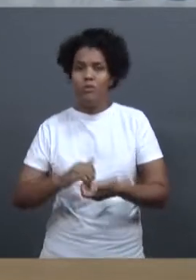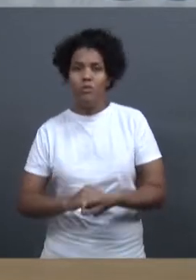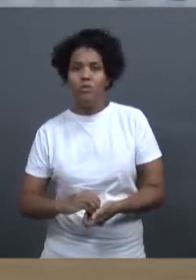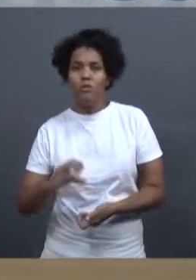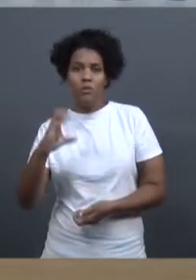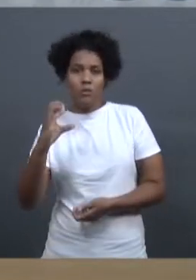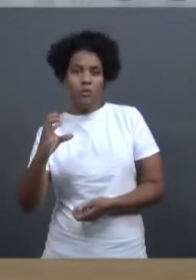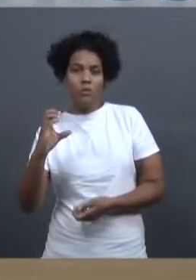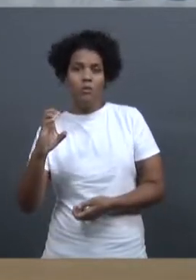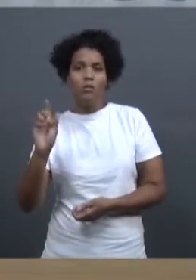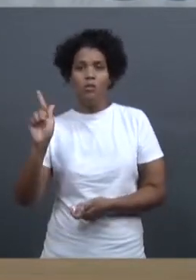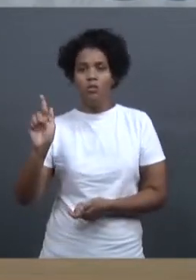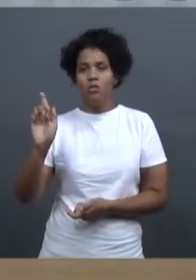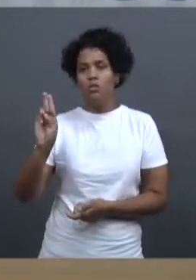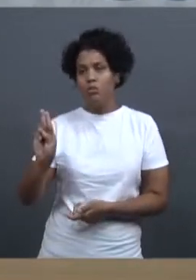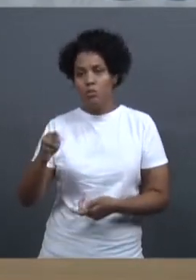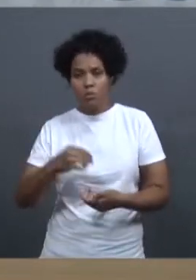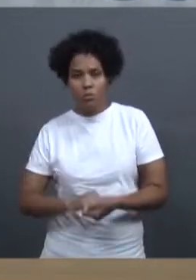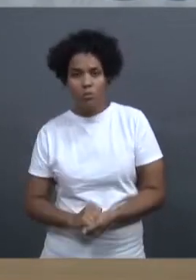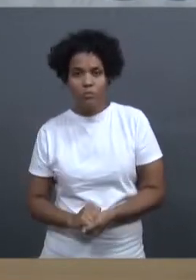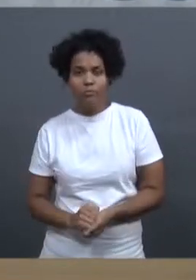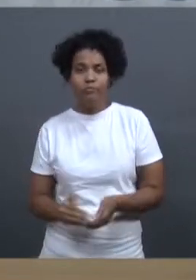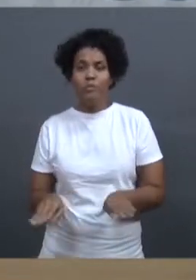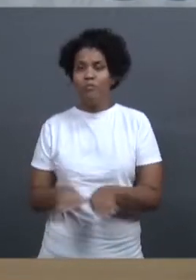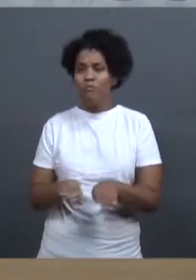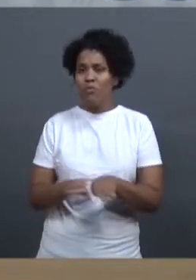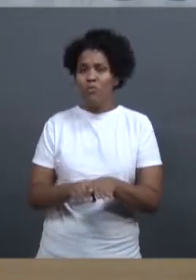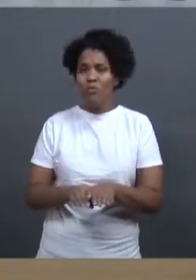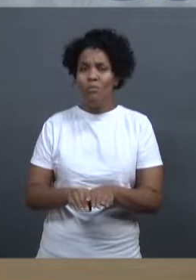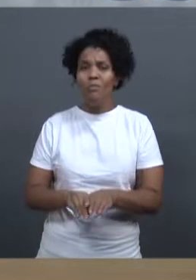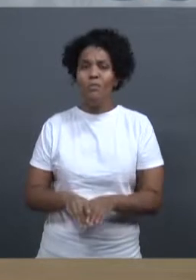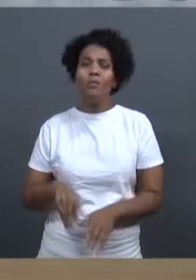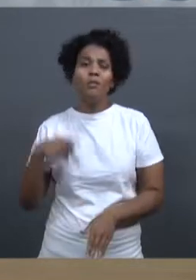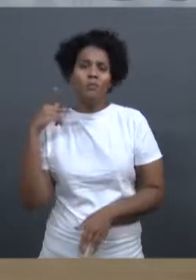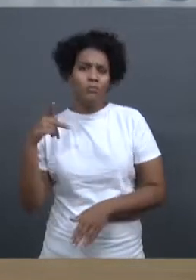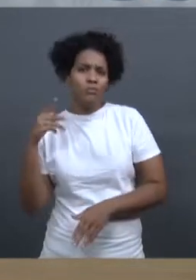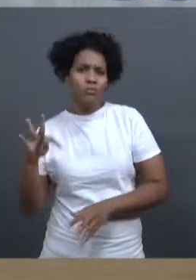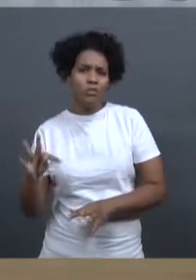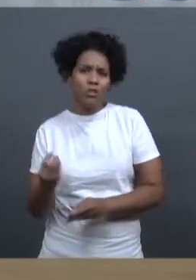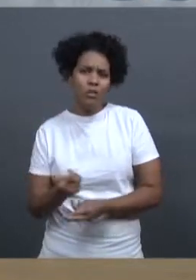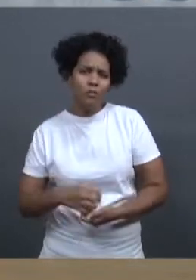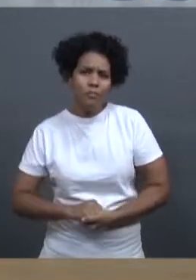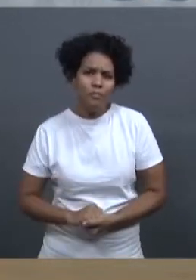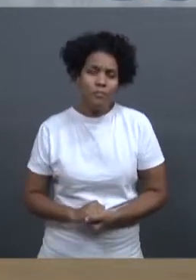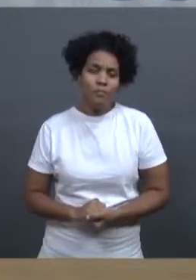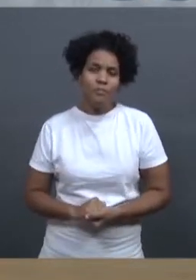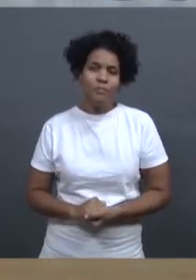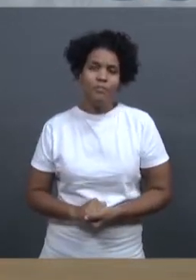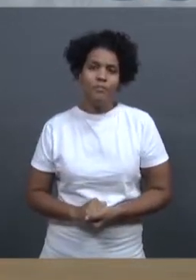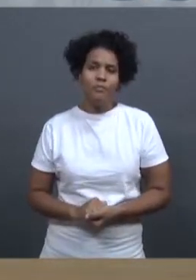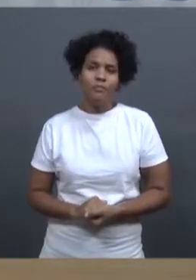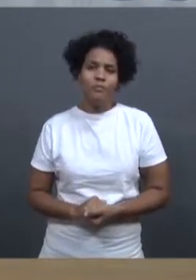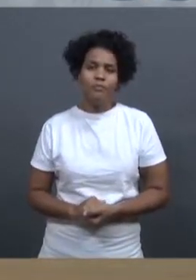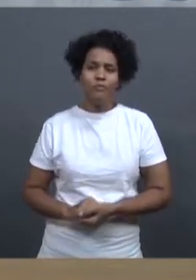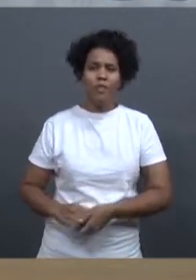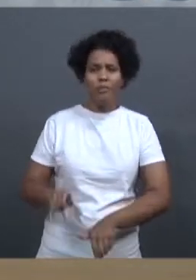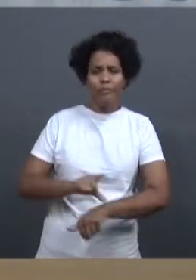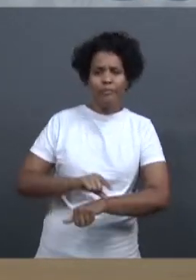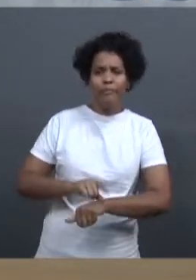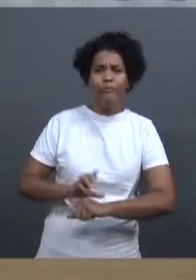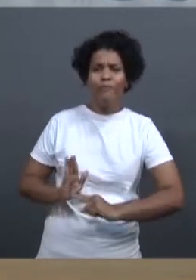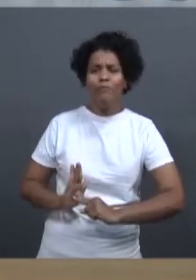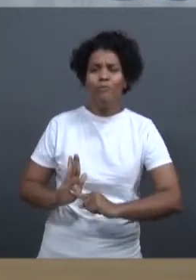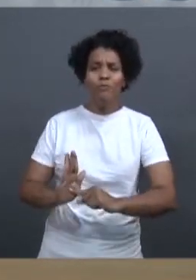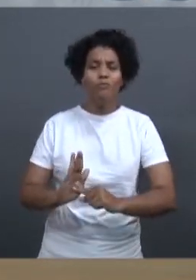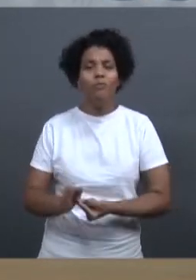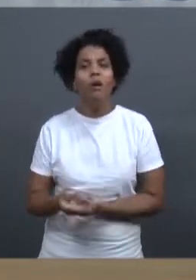da nossa própria Procuradoria Geral. Vai ser também um momento em que nós vamos mostrar para